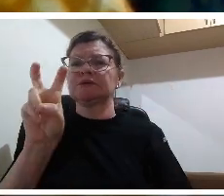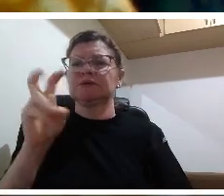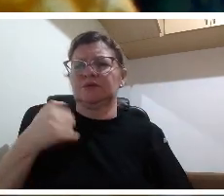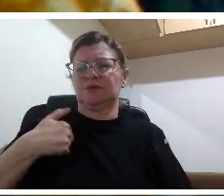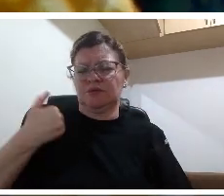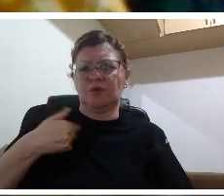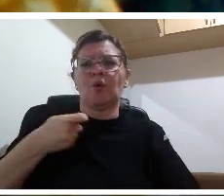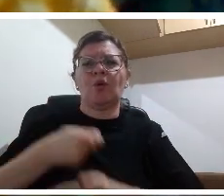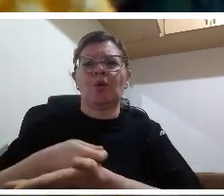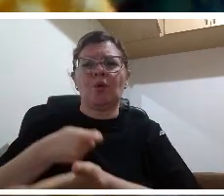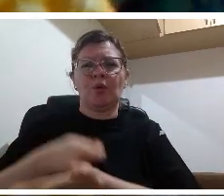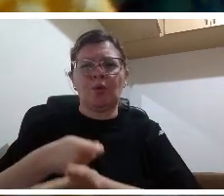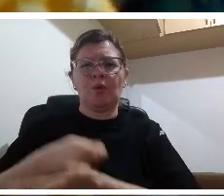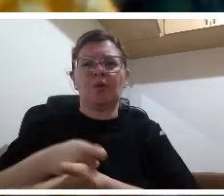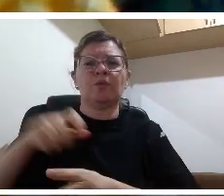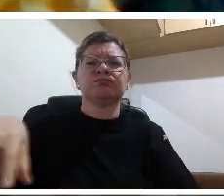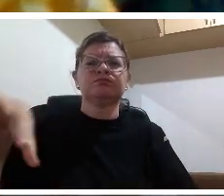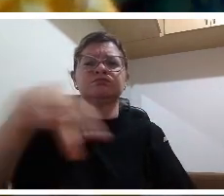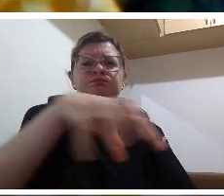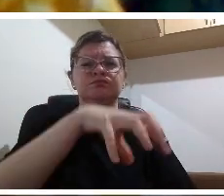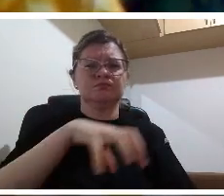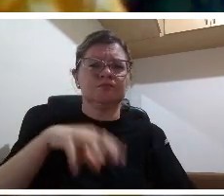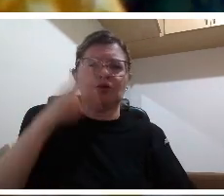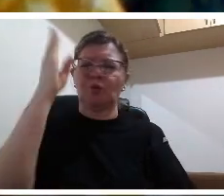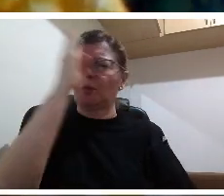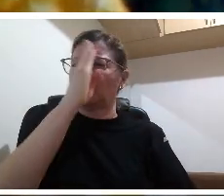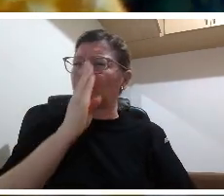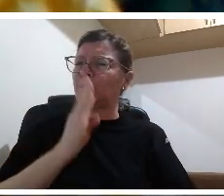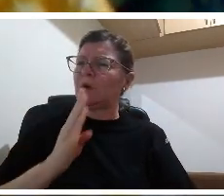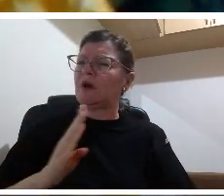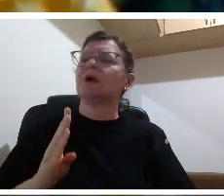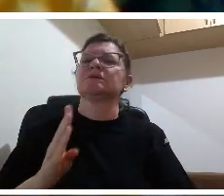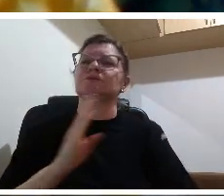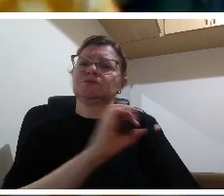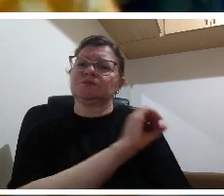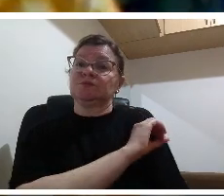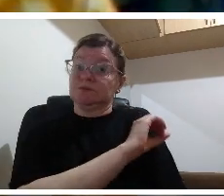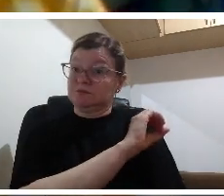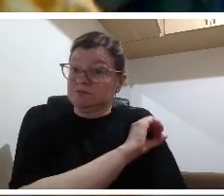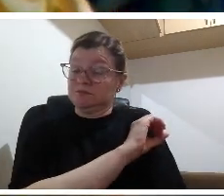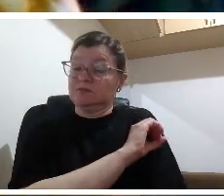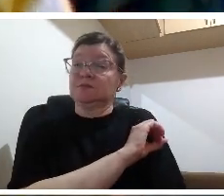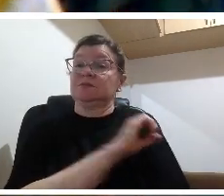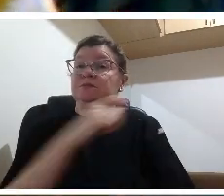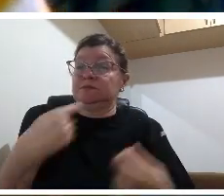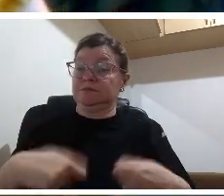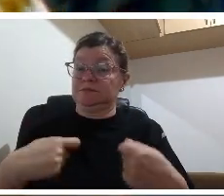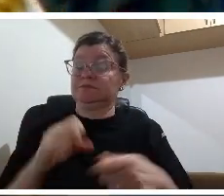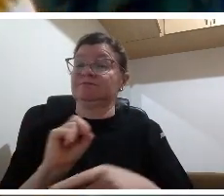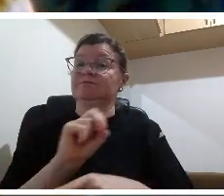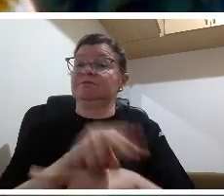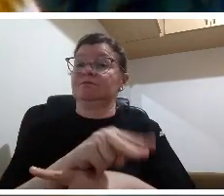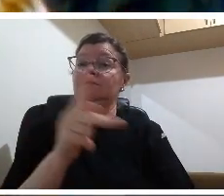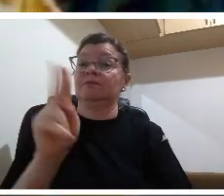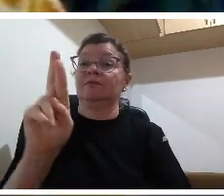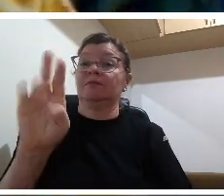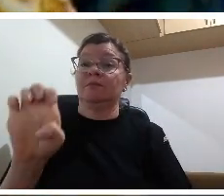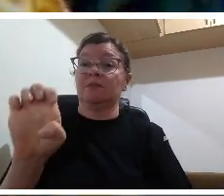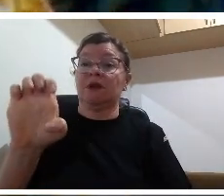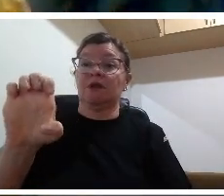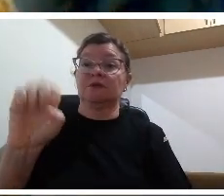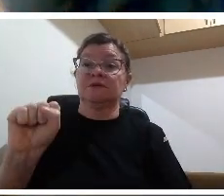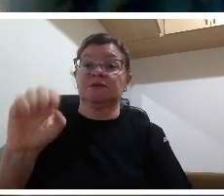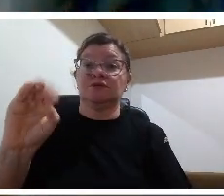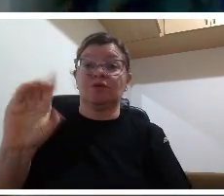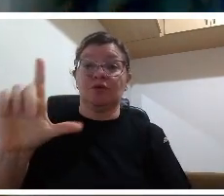gente vê as crianças chegando nas unidades educacionais dentro da estrutura da escola e aí física eu falo não